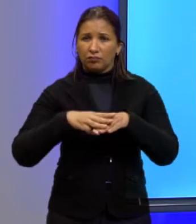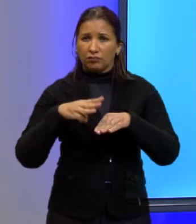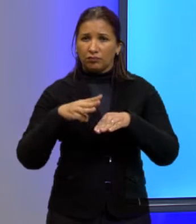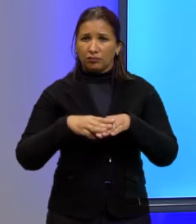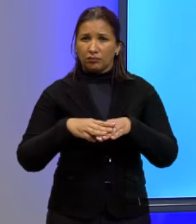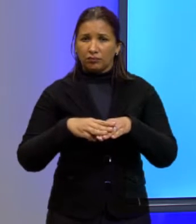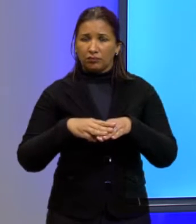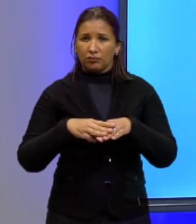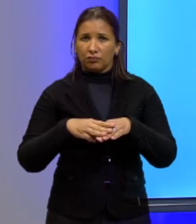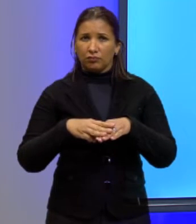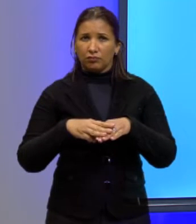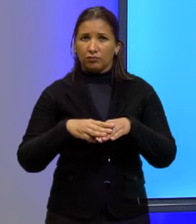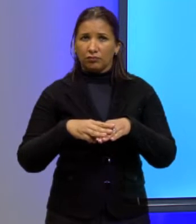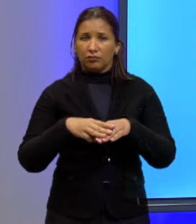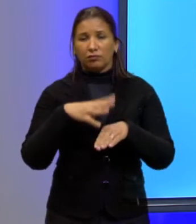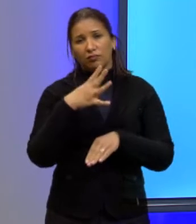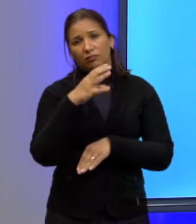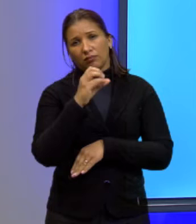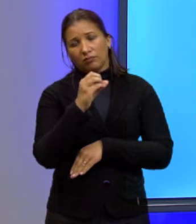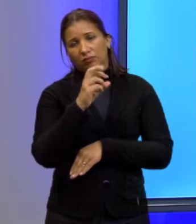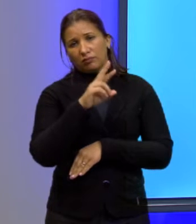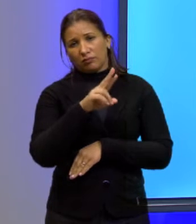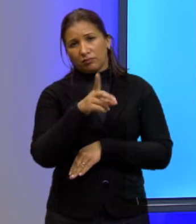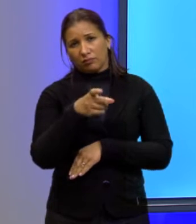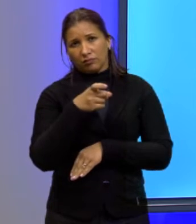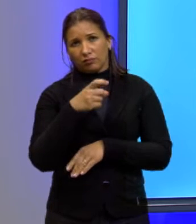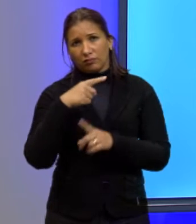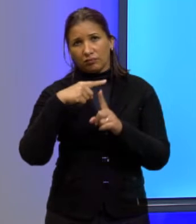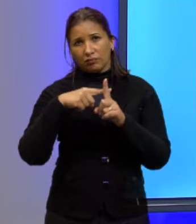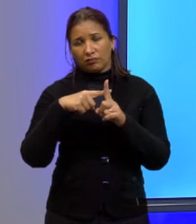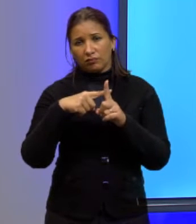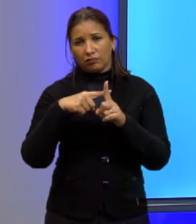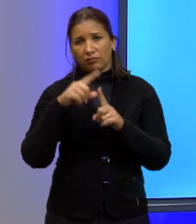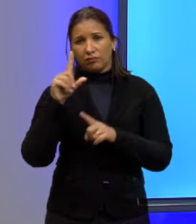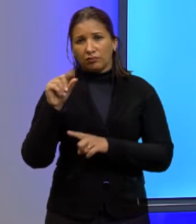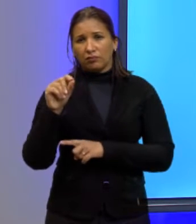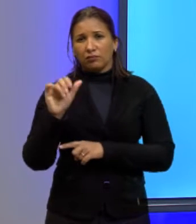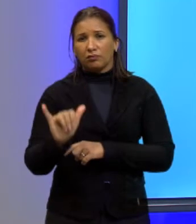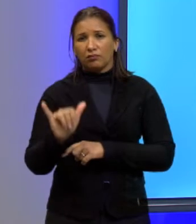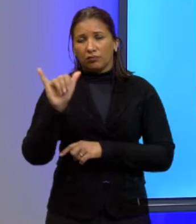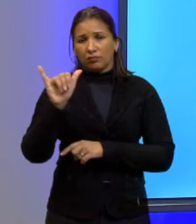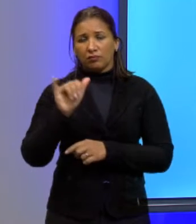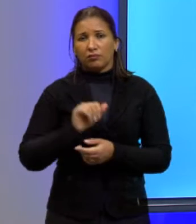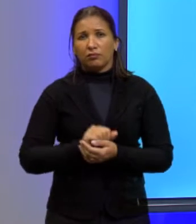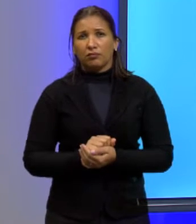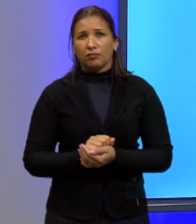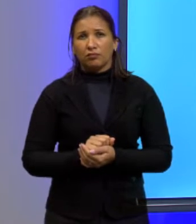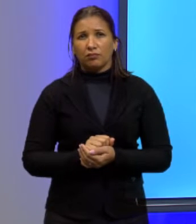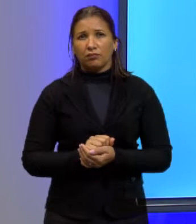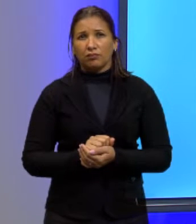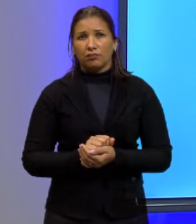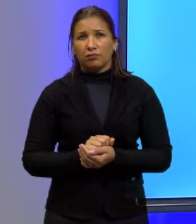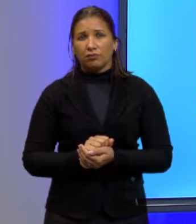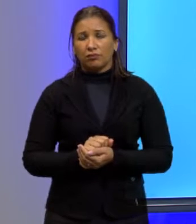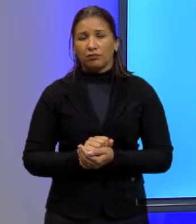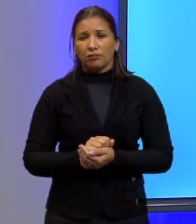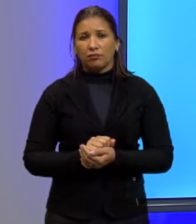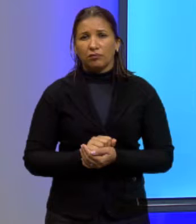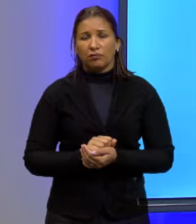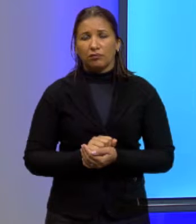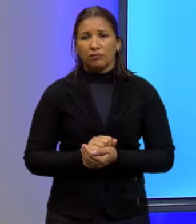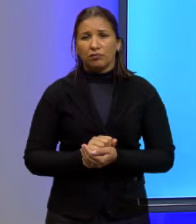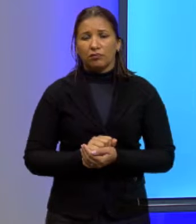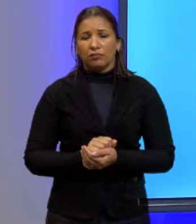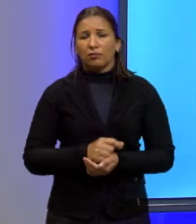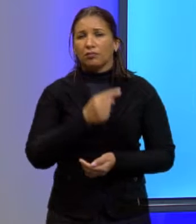nós diz que são 40X mais 10Y. Aqui está a nossa equação. Agora,